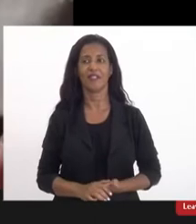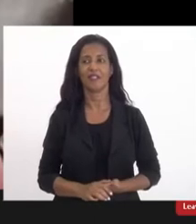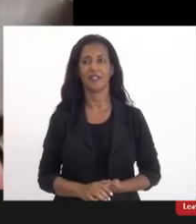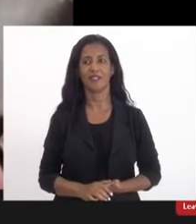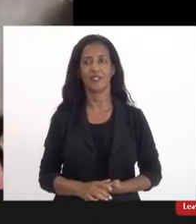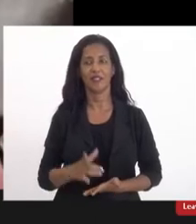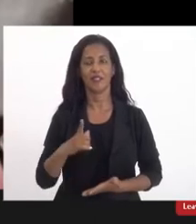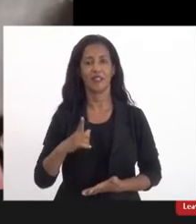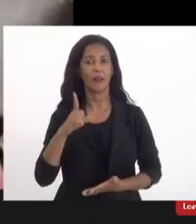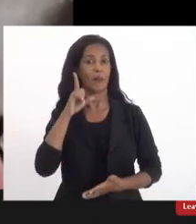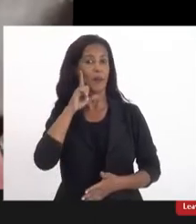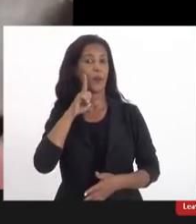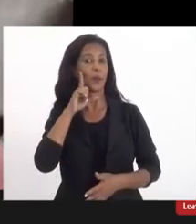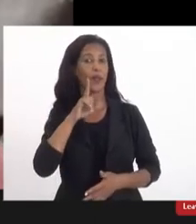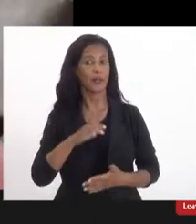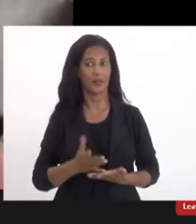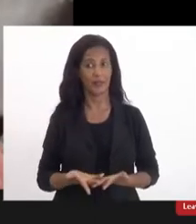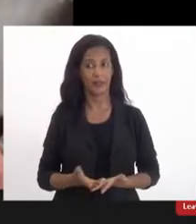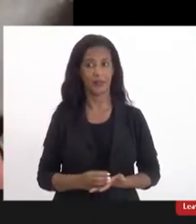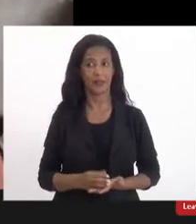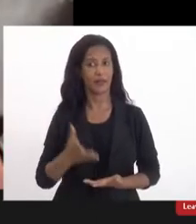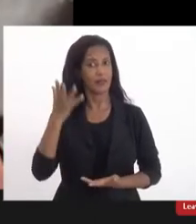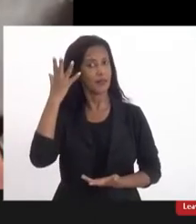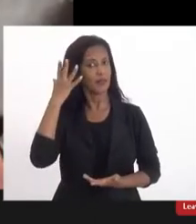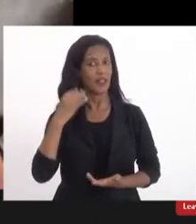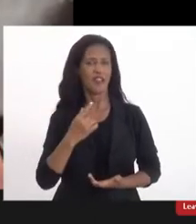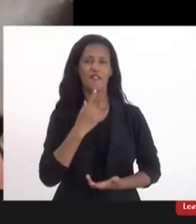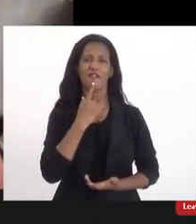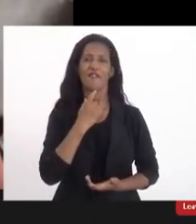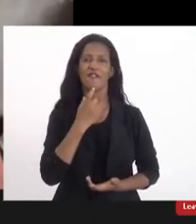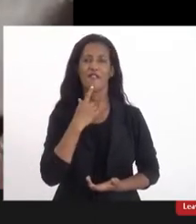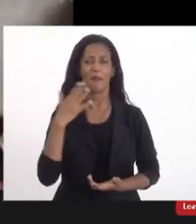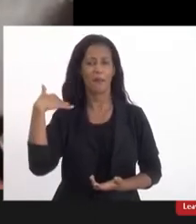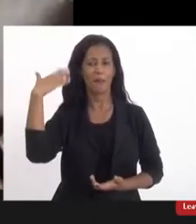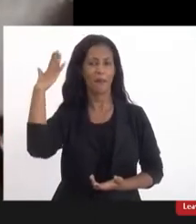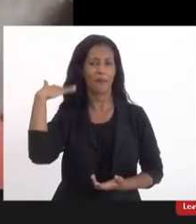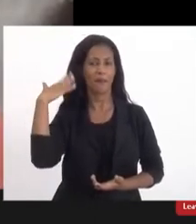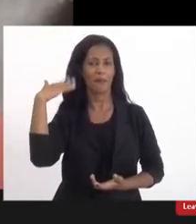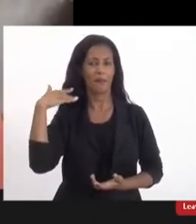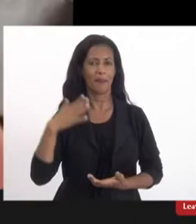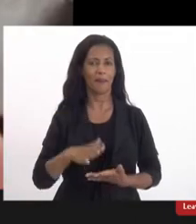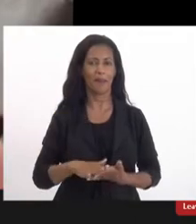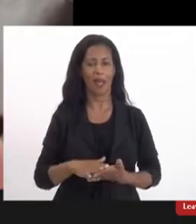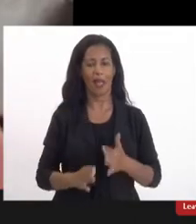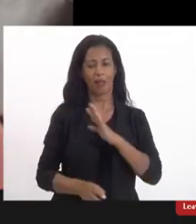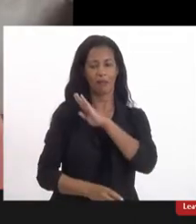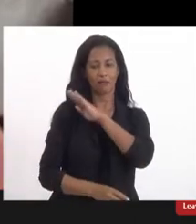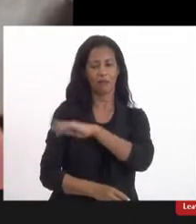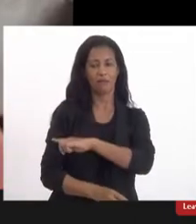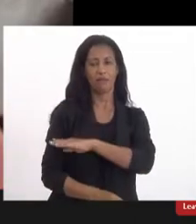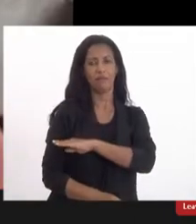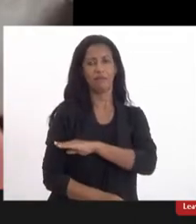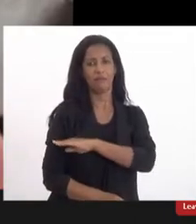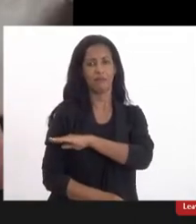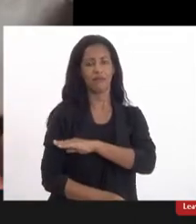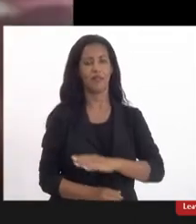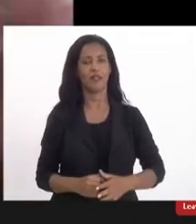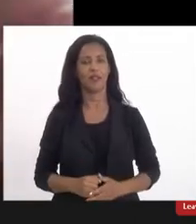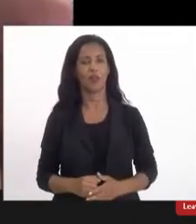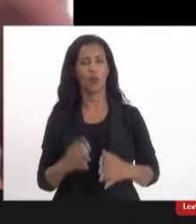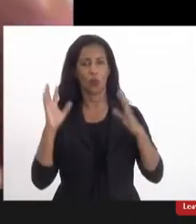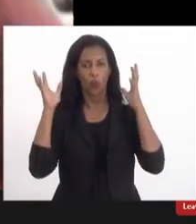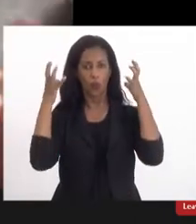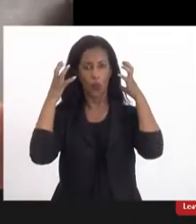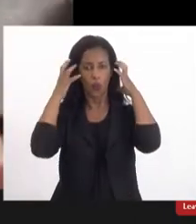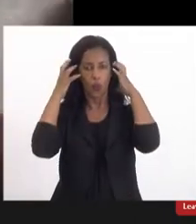tenho uma pele morena tenho uns cabelos avermelhados pintados um pouco abaixo do ombro eu estou com um fone de